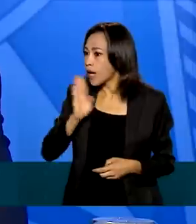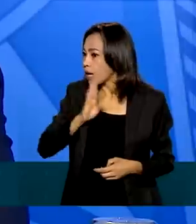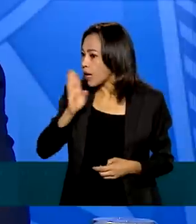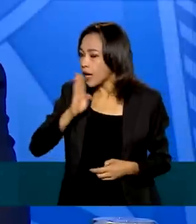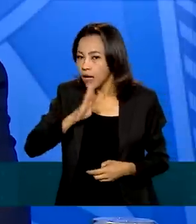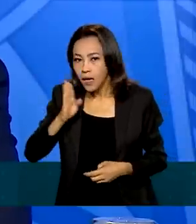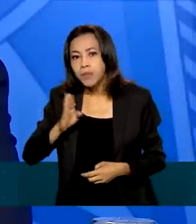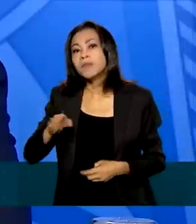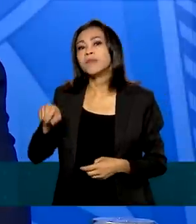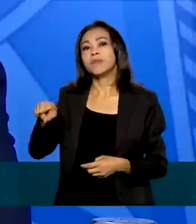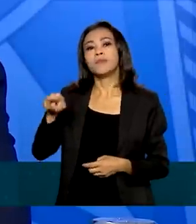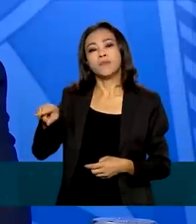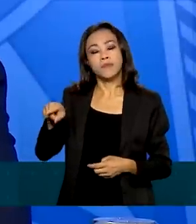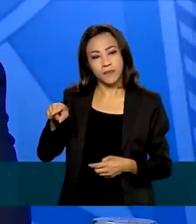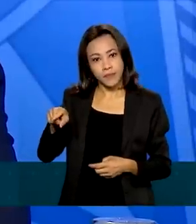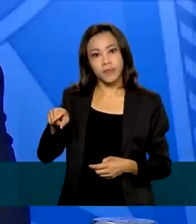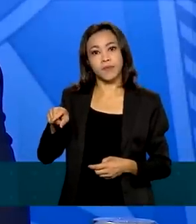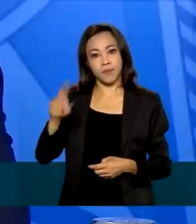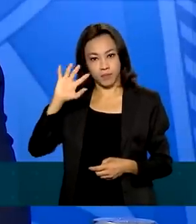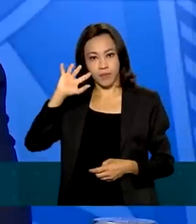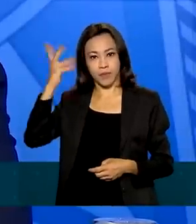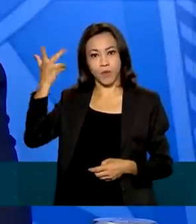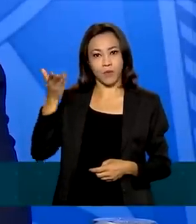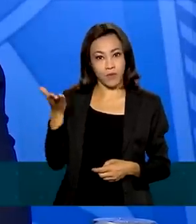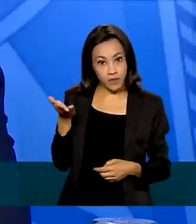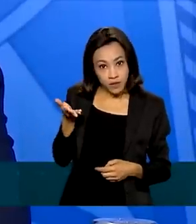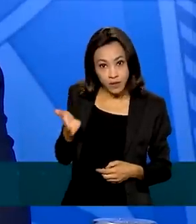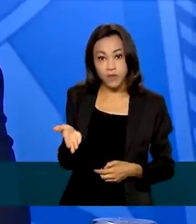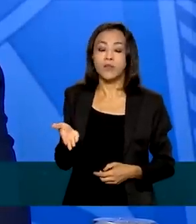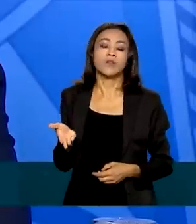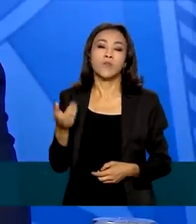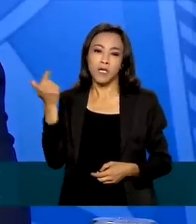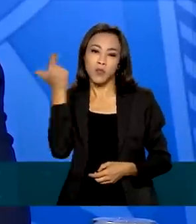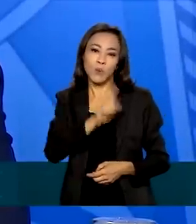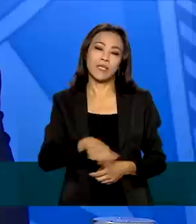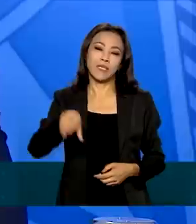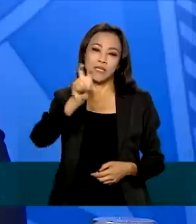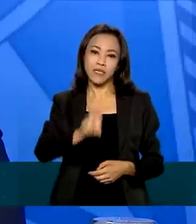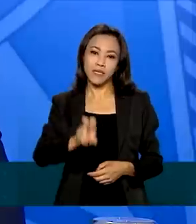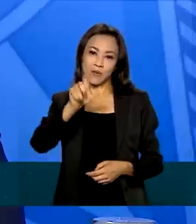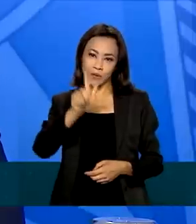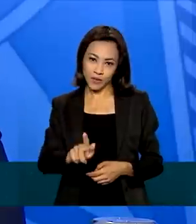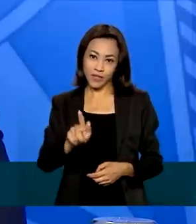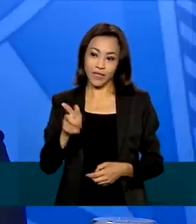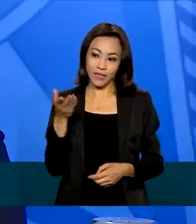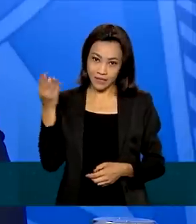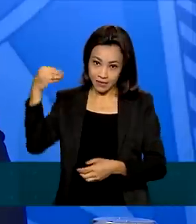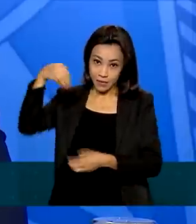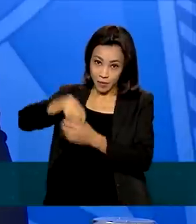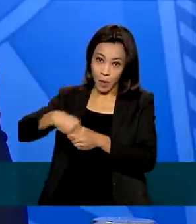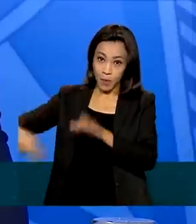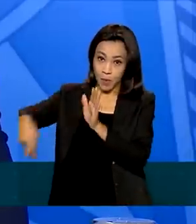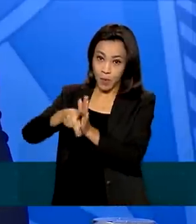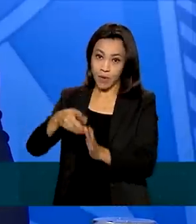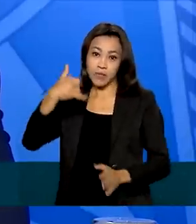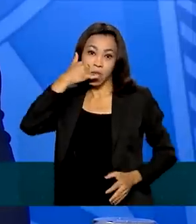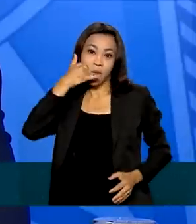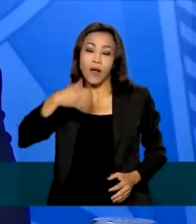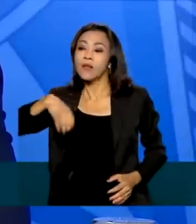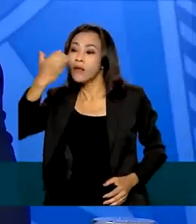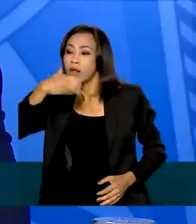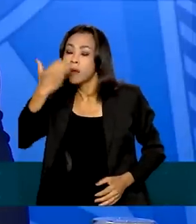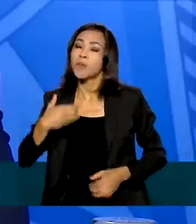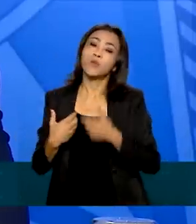essa atualização para que a gente possa já ter o 5G funcionando stand-alone na Apple. Dos outros